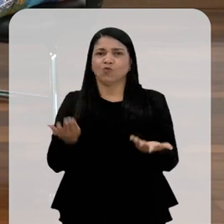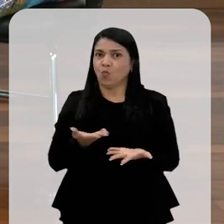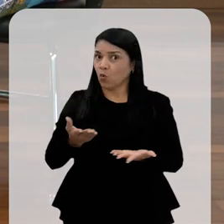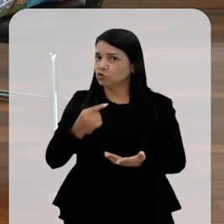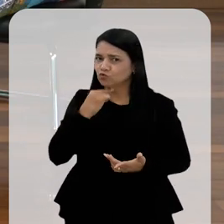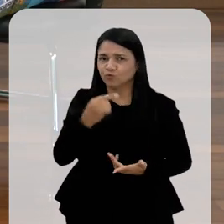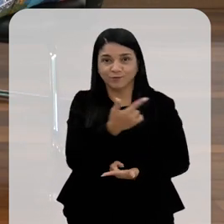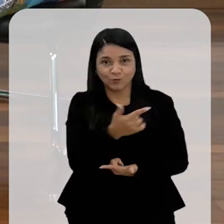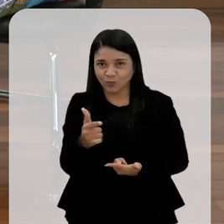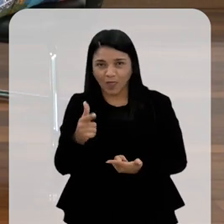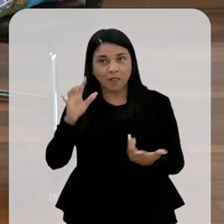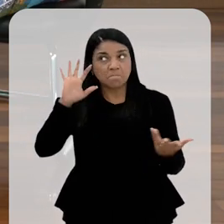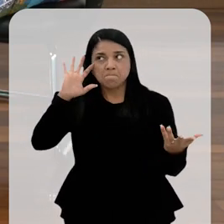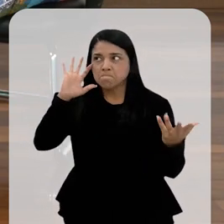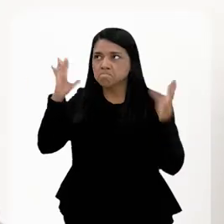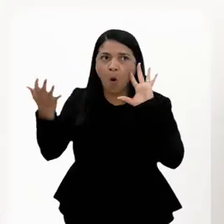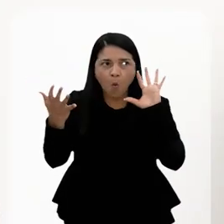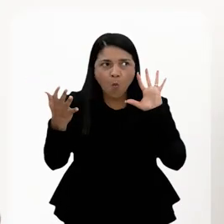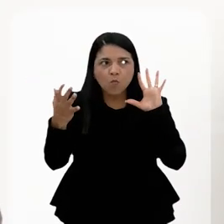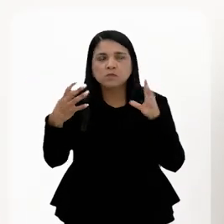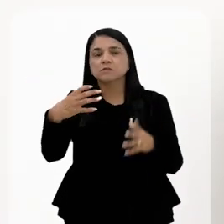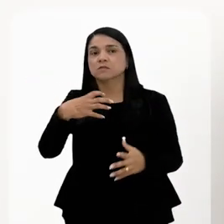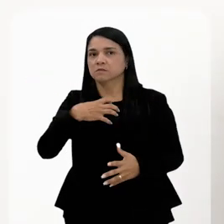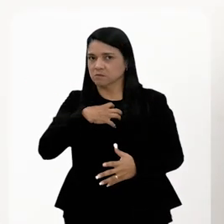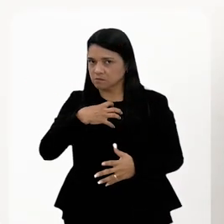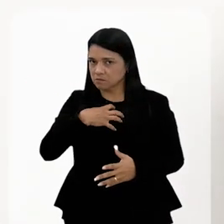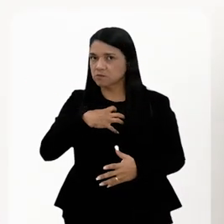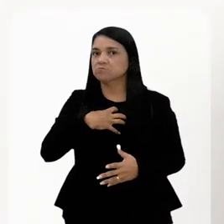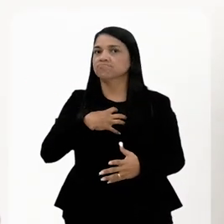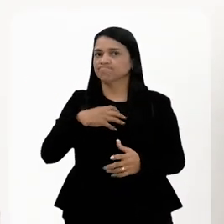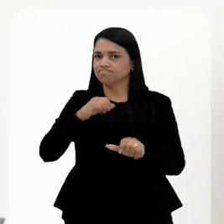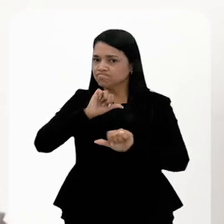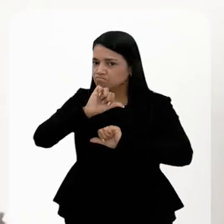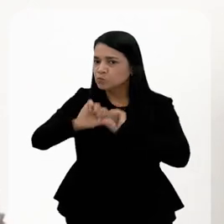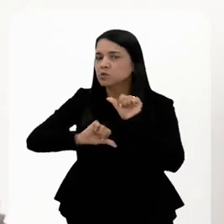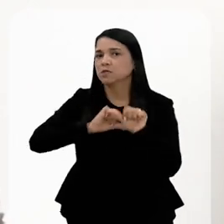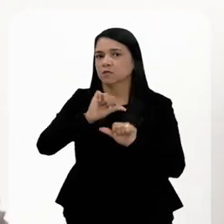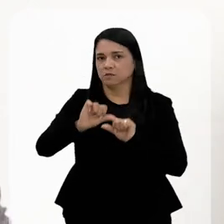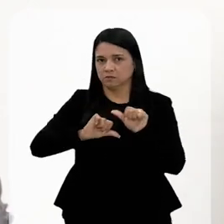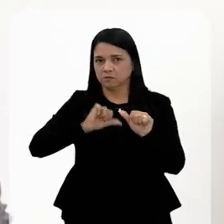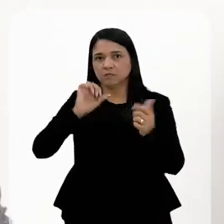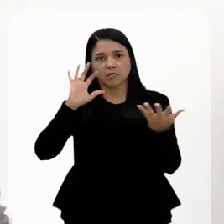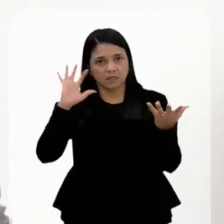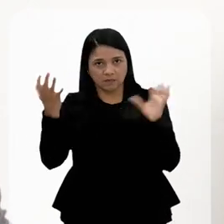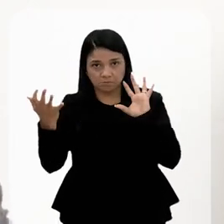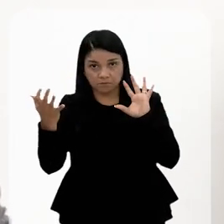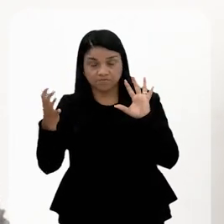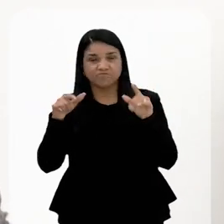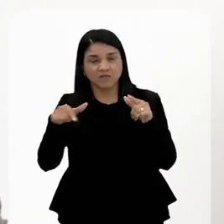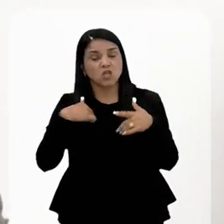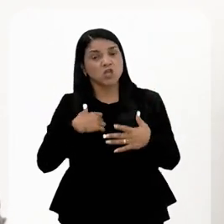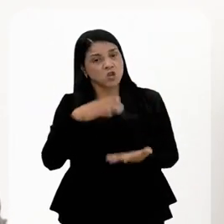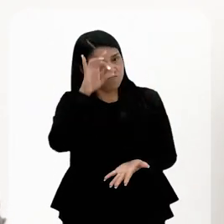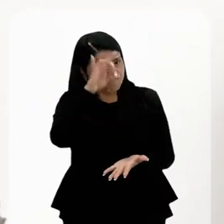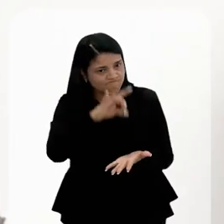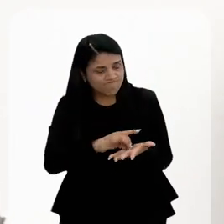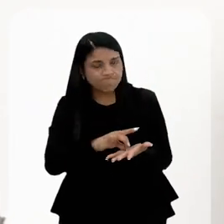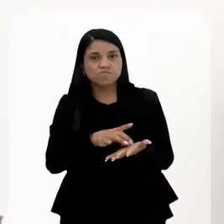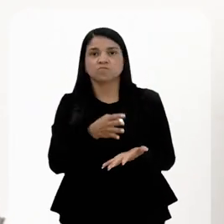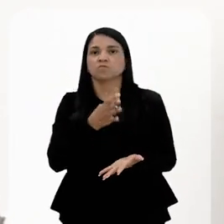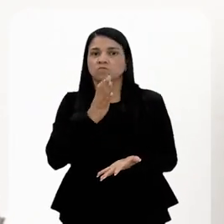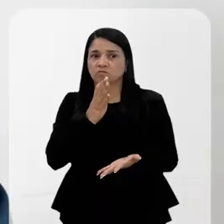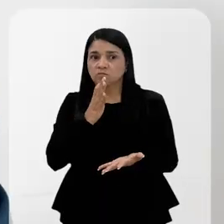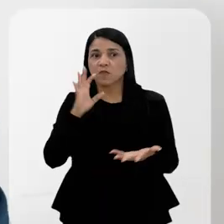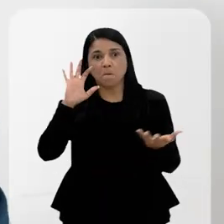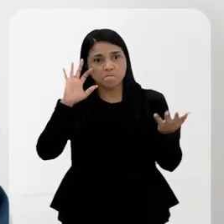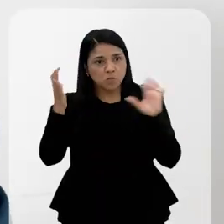nós vivemos as mudanças climáticas, nós sentimos os efeitos das mudanças climáticas. Mas a gente ter o reconhecimento de que as mudanças climáticas